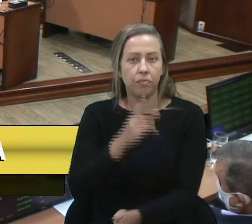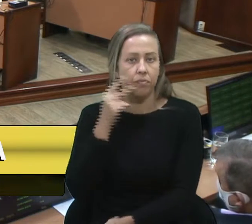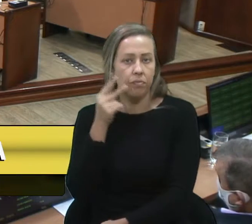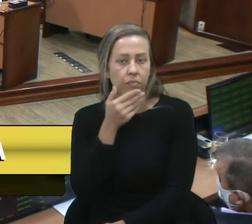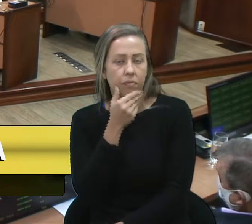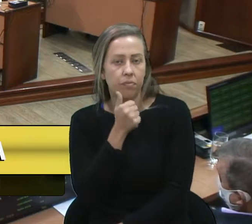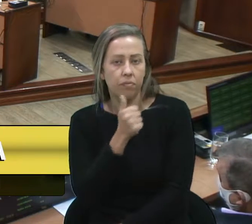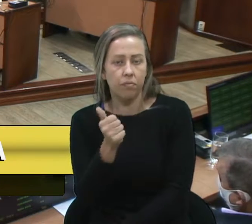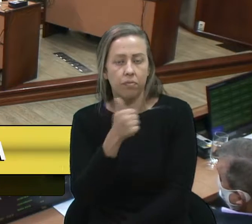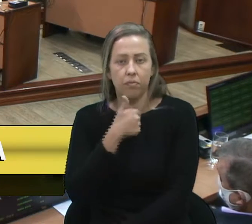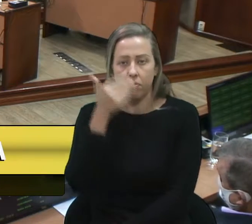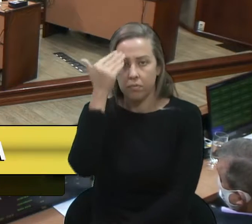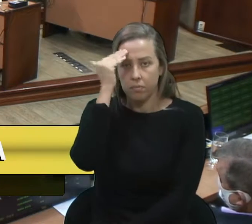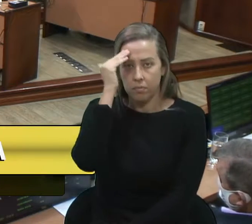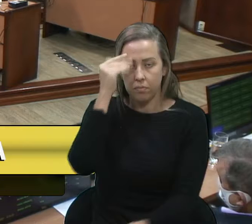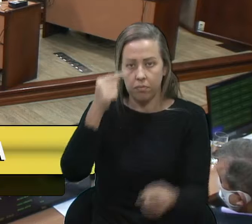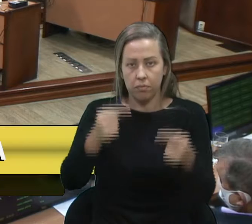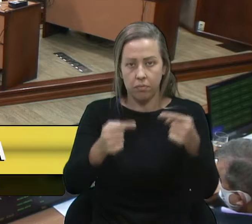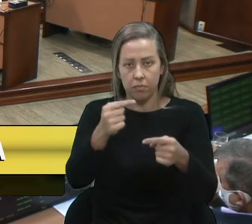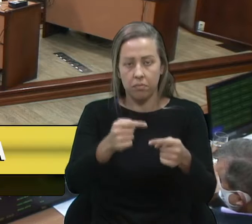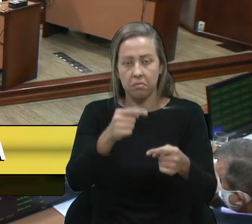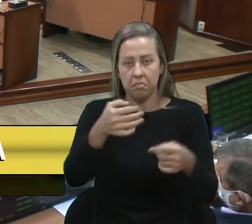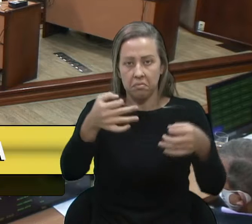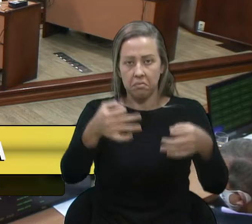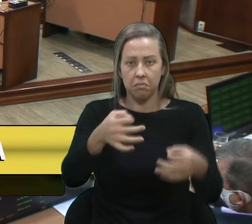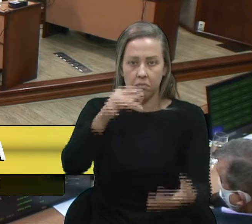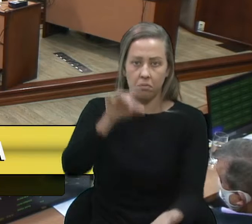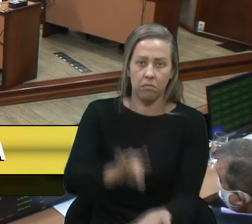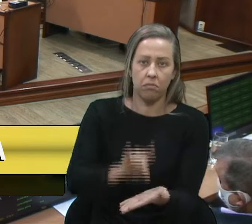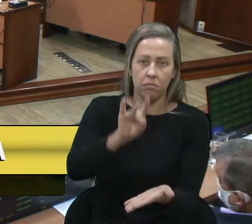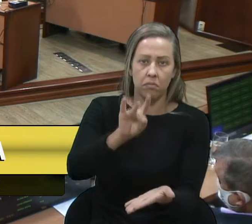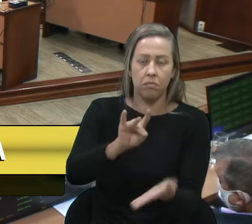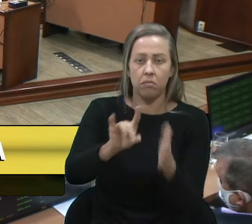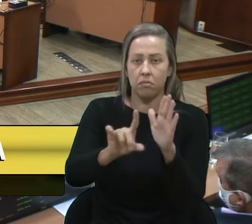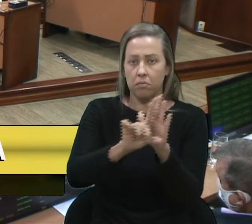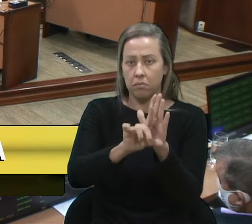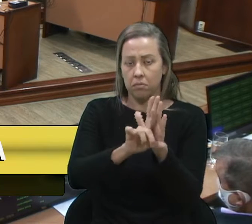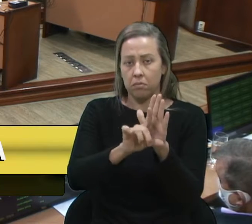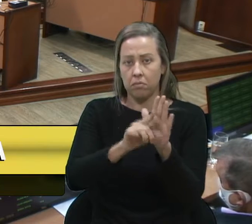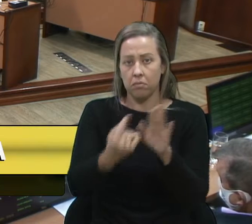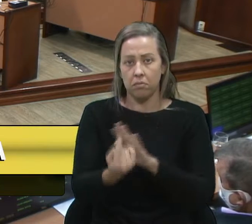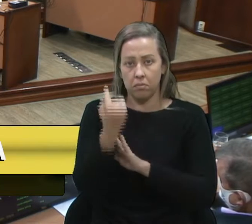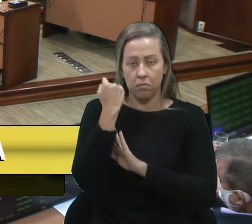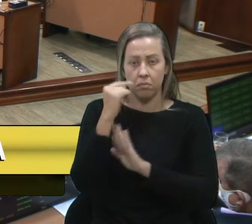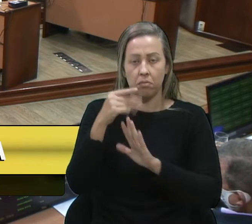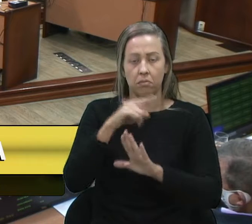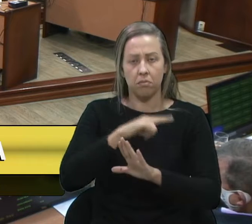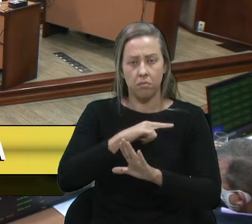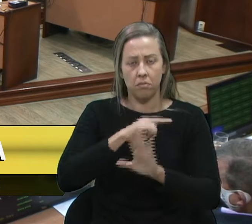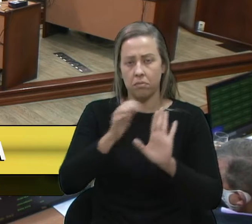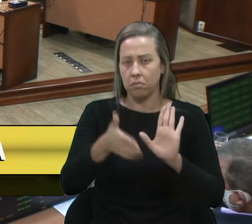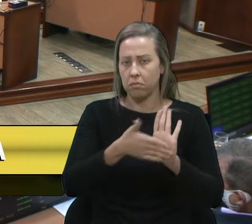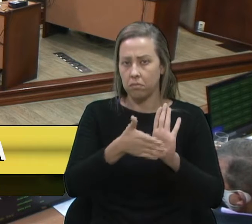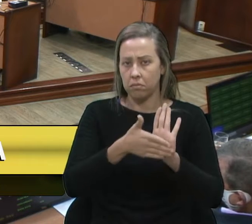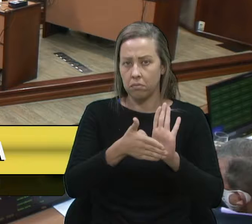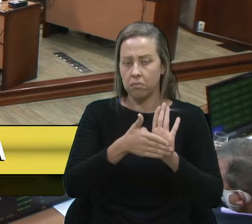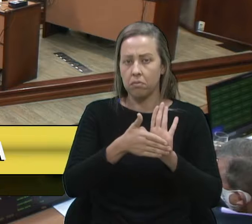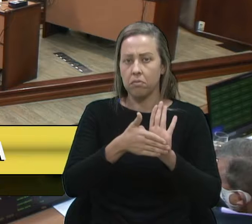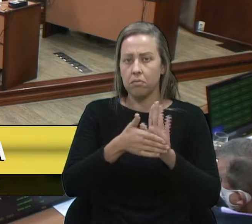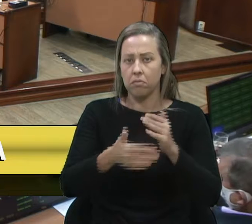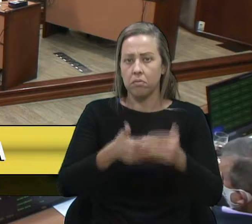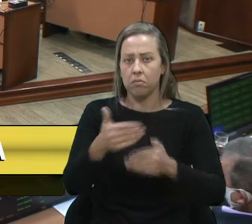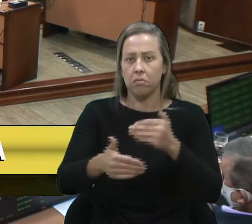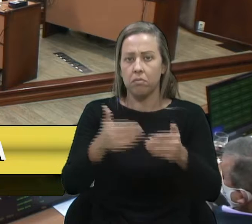eu entendo que esse debate é legítimo, inclusive na legislatura passada havia proposta encabeçada pelo